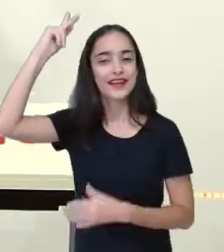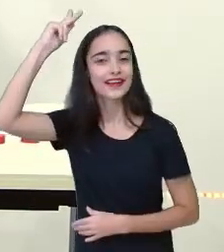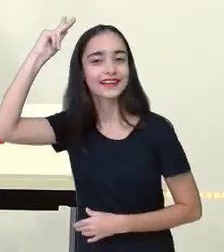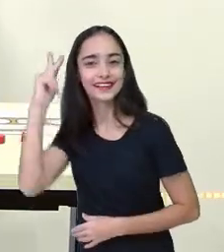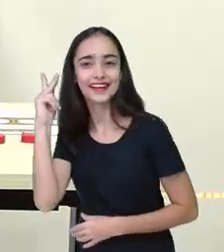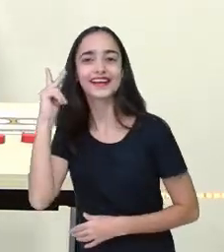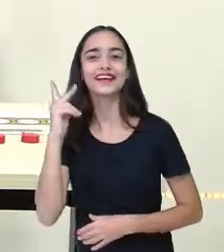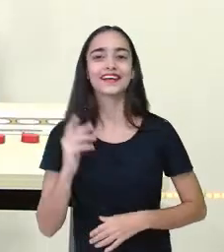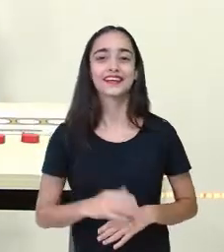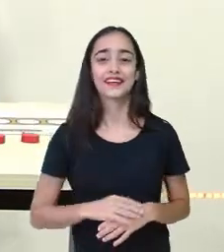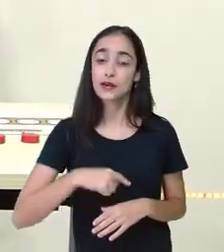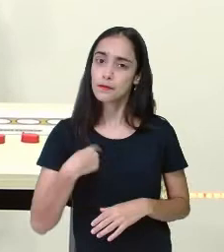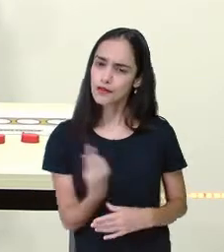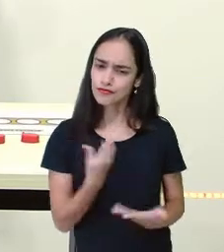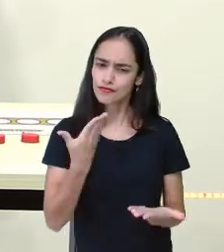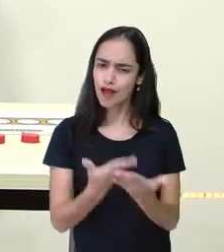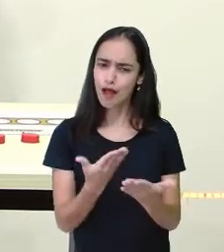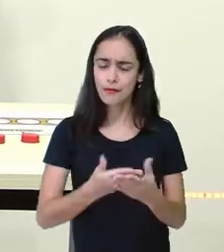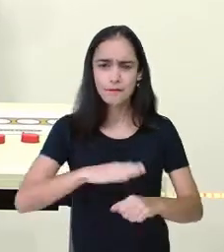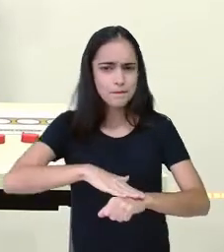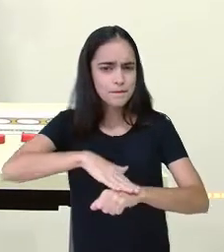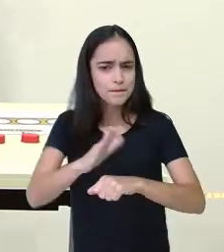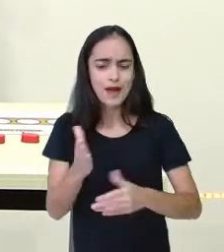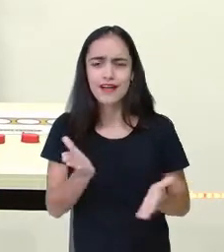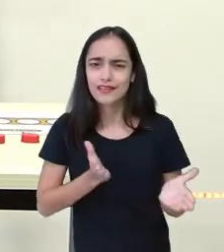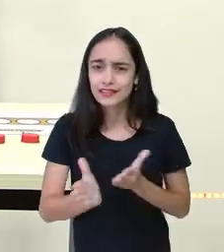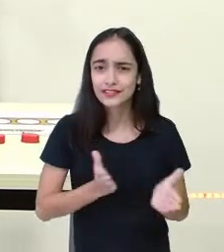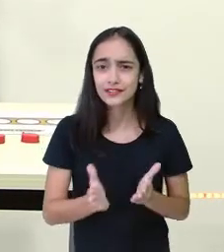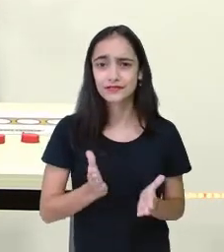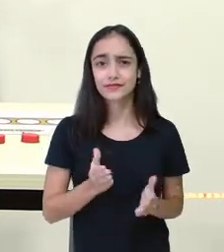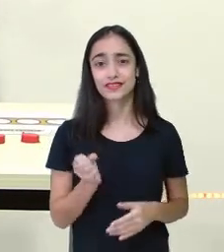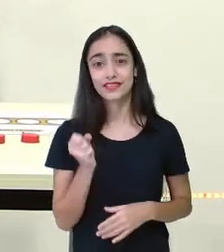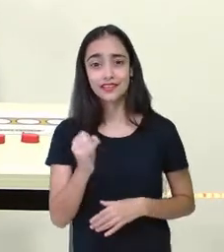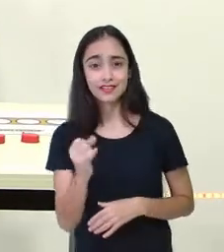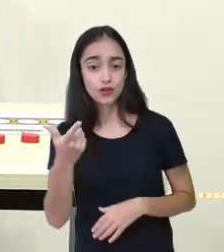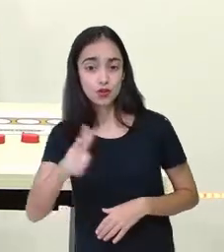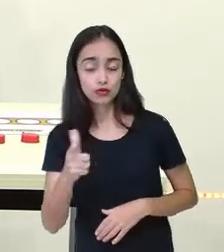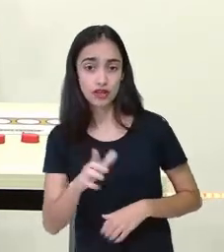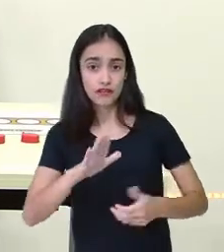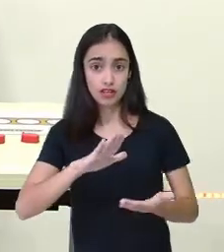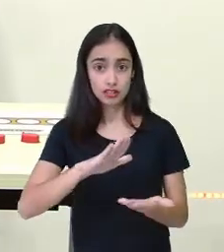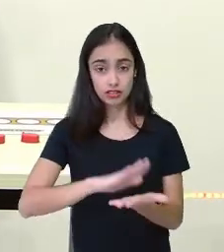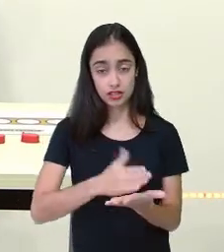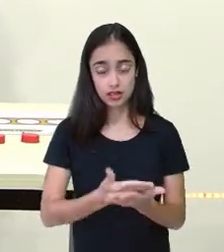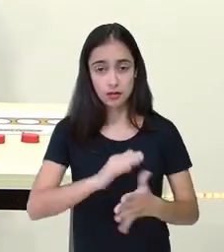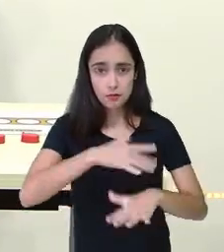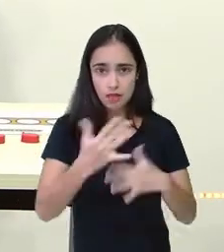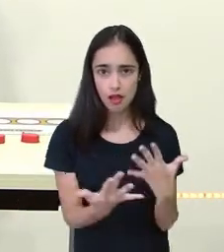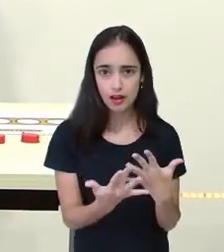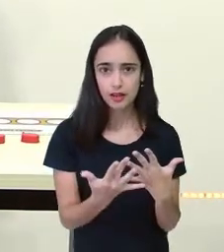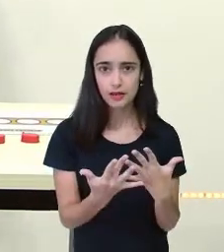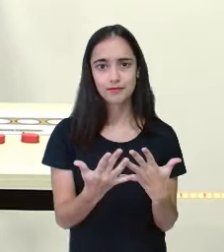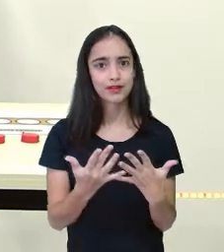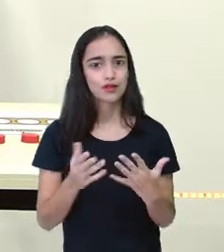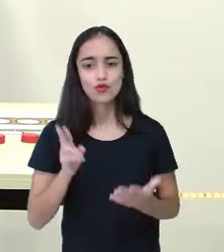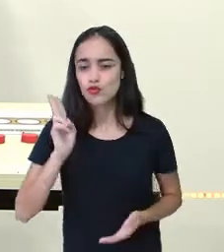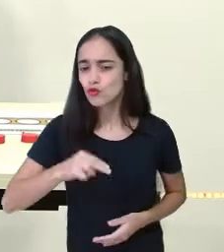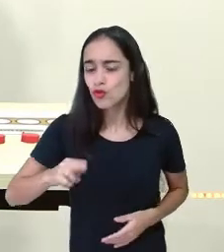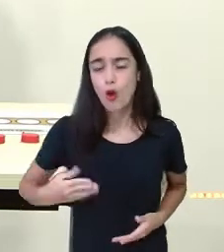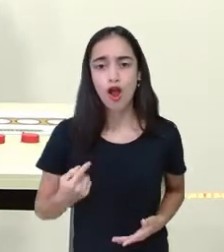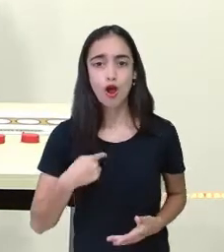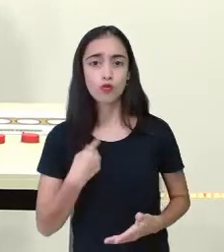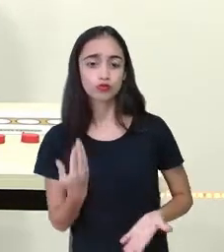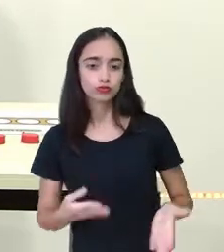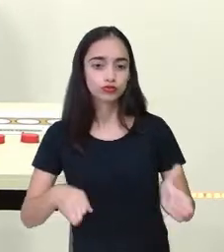Karen Eduarda, por deixar a minha aula mais acessível. Sem a presença dos intérpretes de Libras, jamais eu conseguiria chegar aos meus